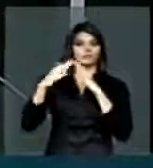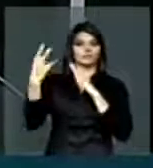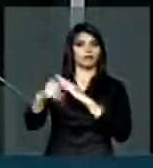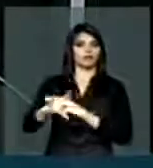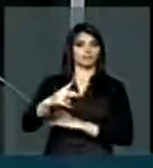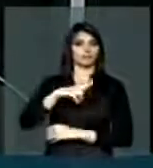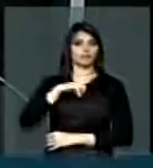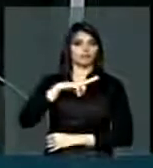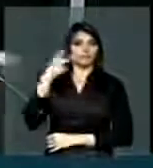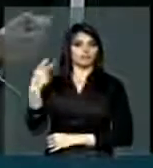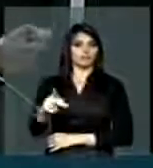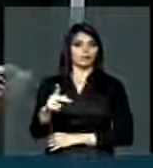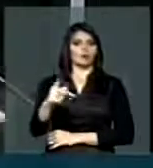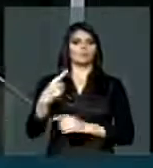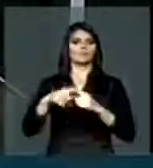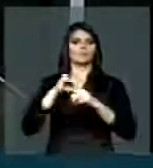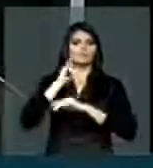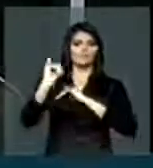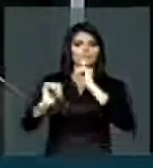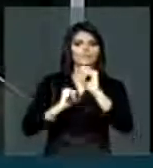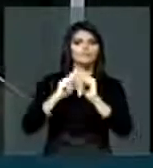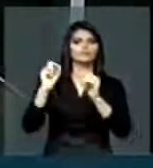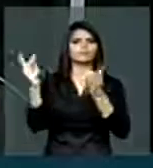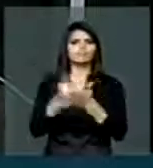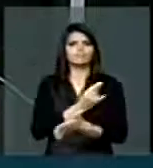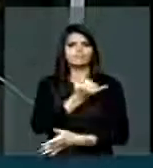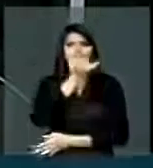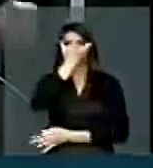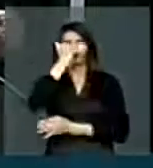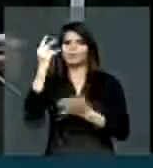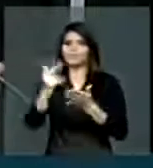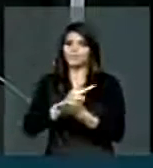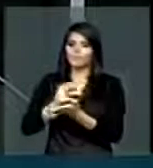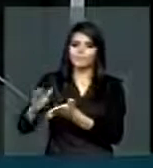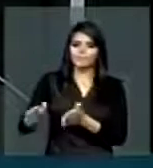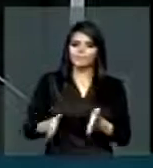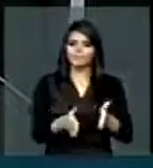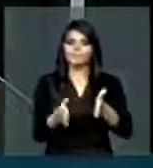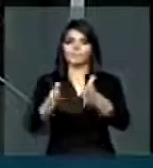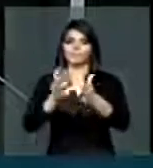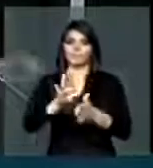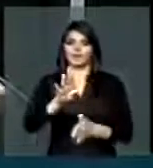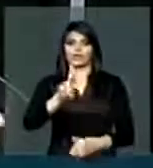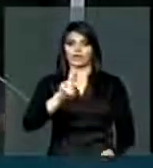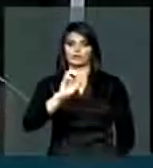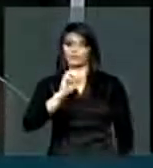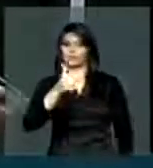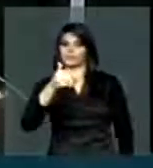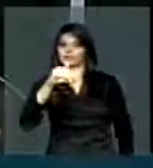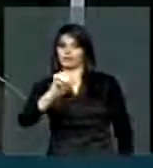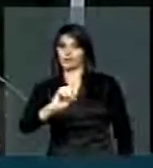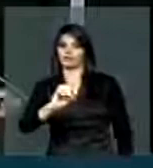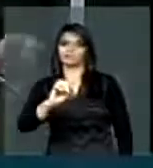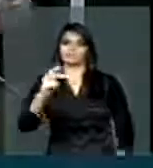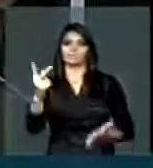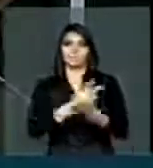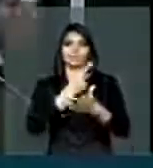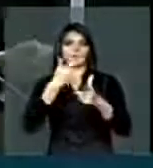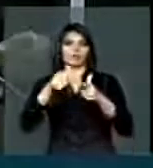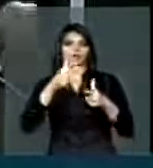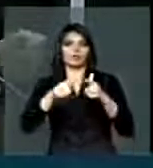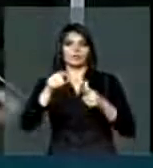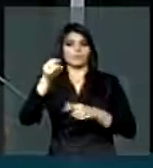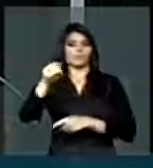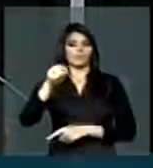telefone celular, para contar dessa tragédia, e ele de pronto determinou com que fosse